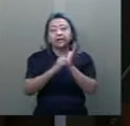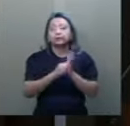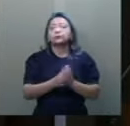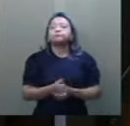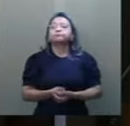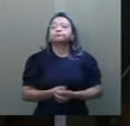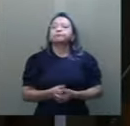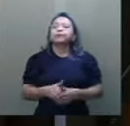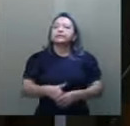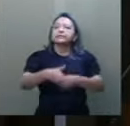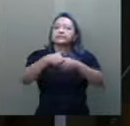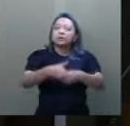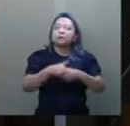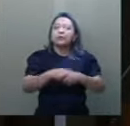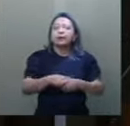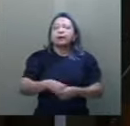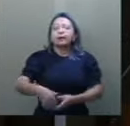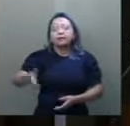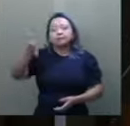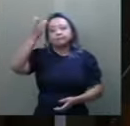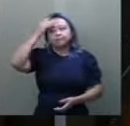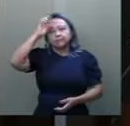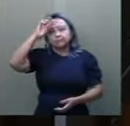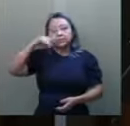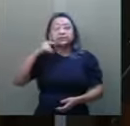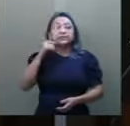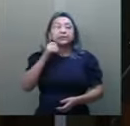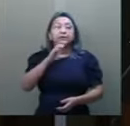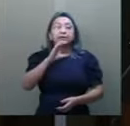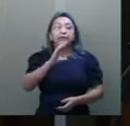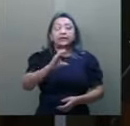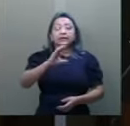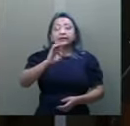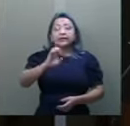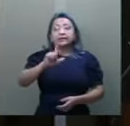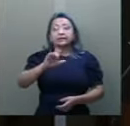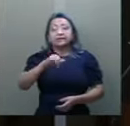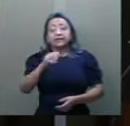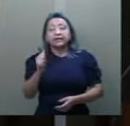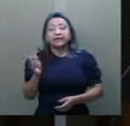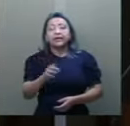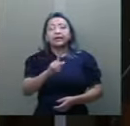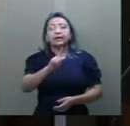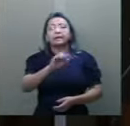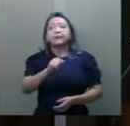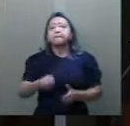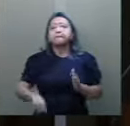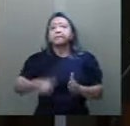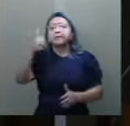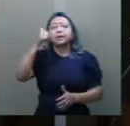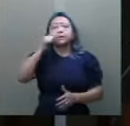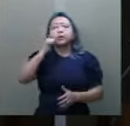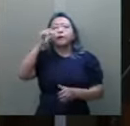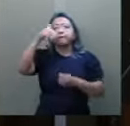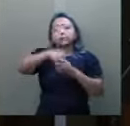senhor presidente, saudar a memória de Celina Guimarães, a primeira mulher a votar no Brasil em